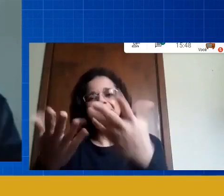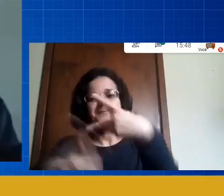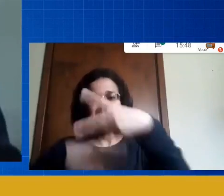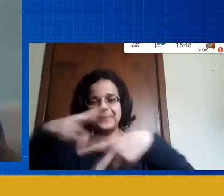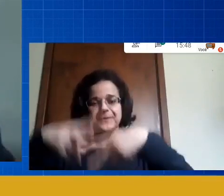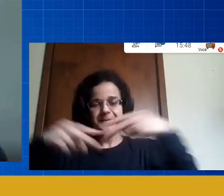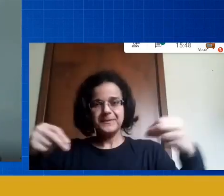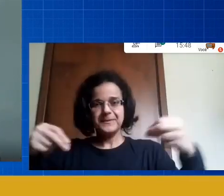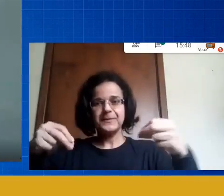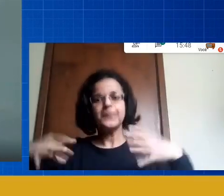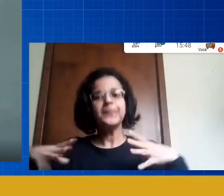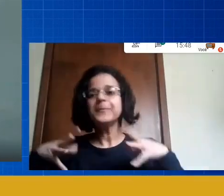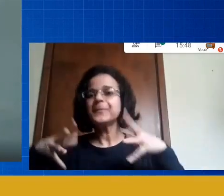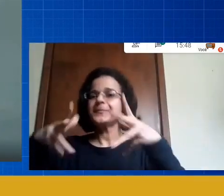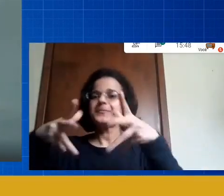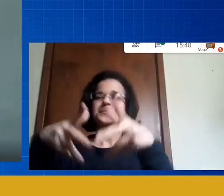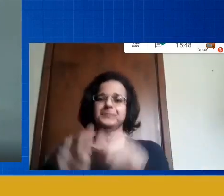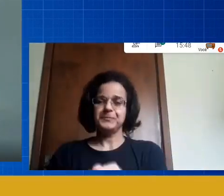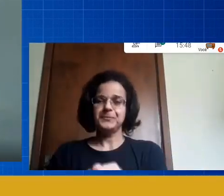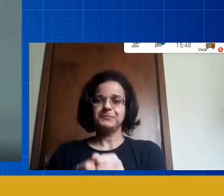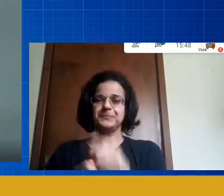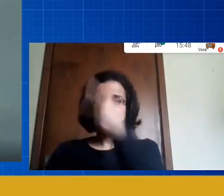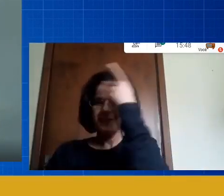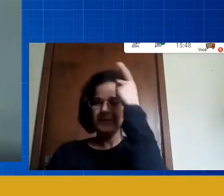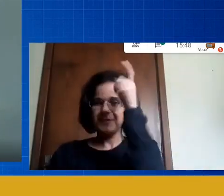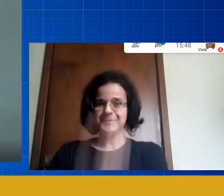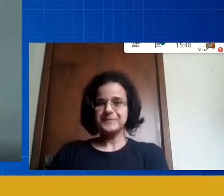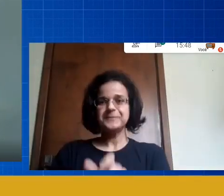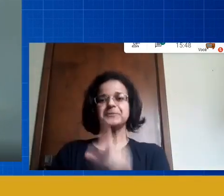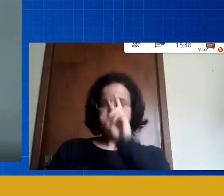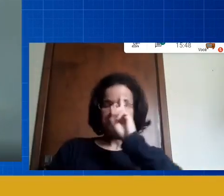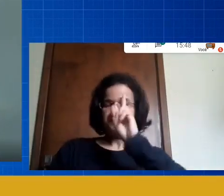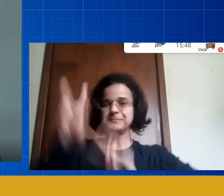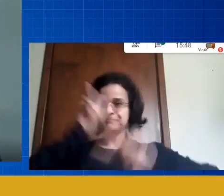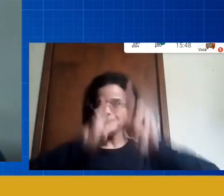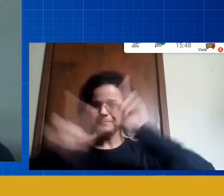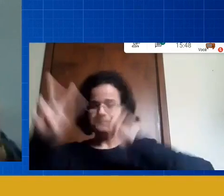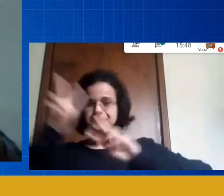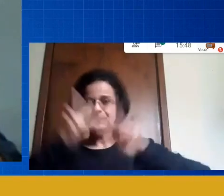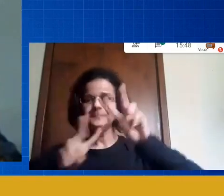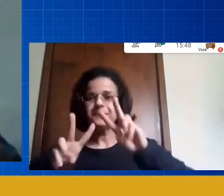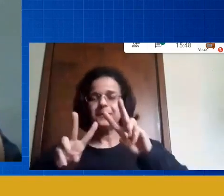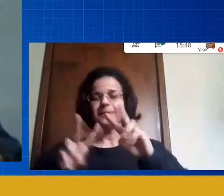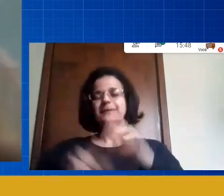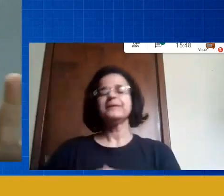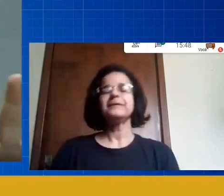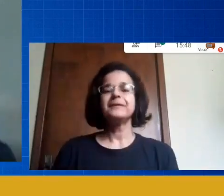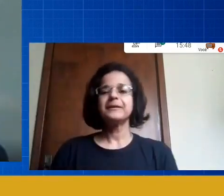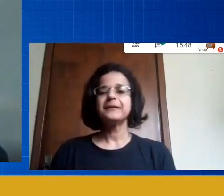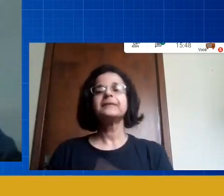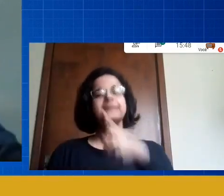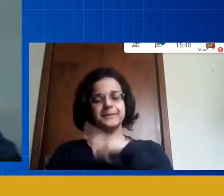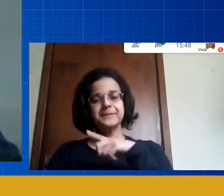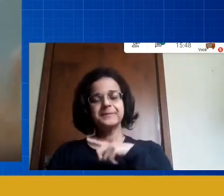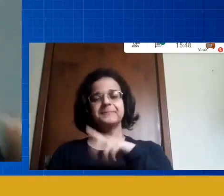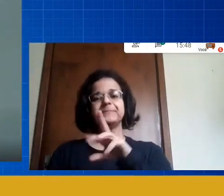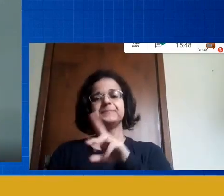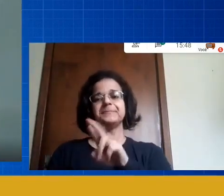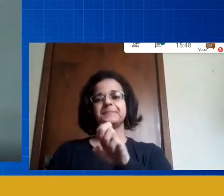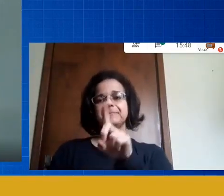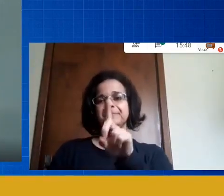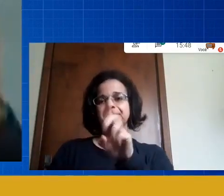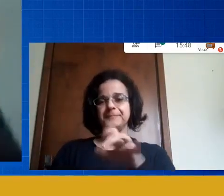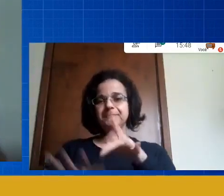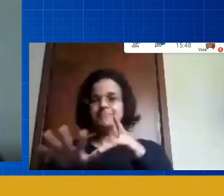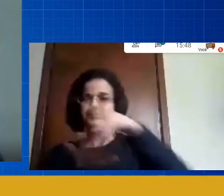para todo mundo que vai estar nos ouvindo aí que estiver ouvindo dessa live está lá nas redes sociais do congresso